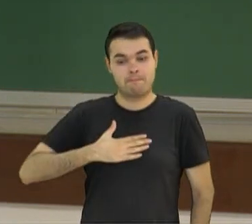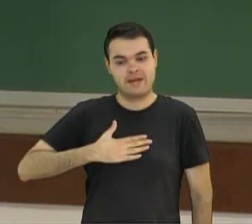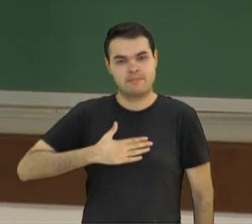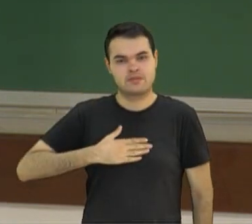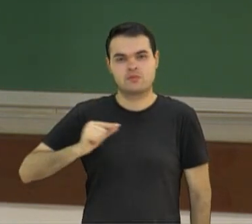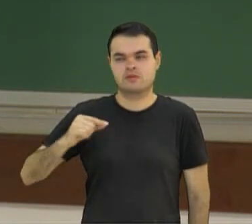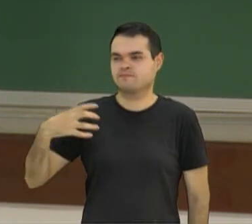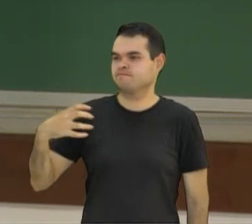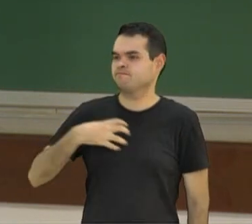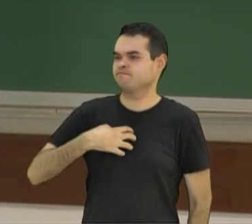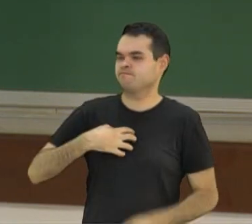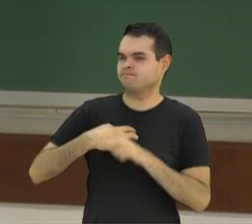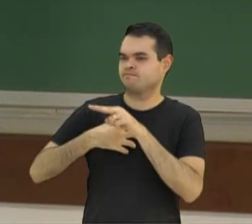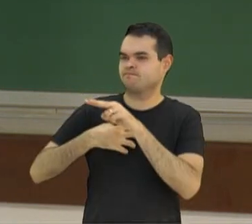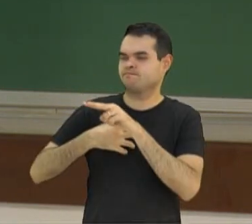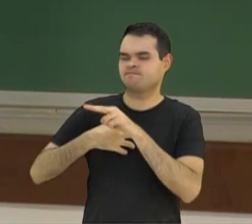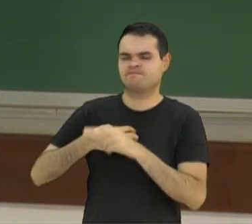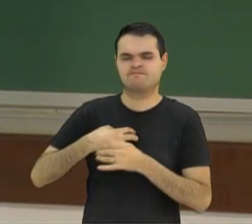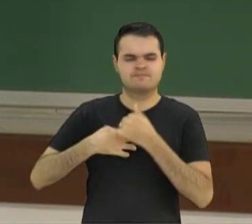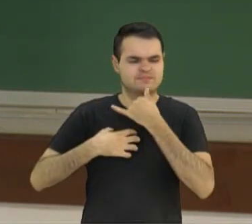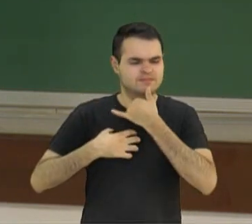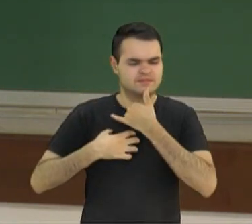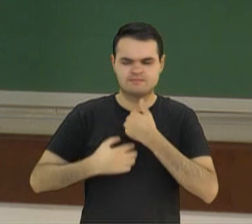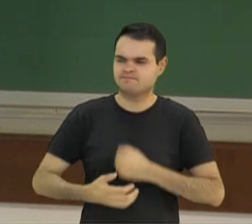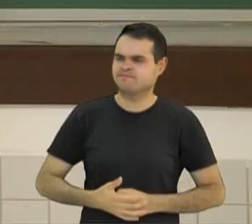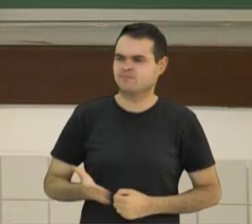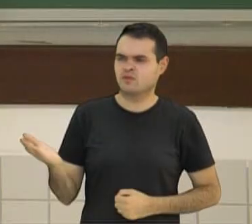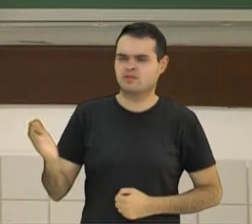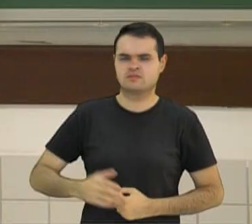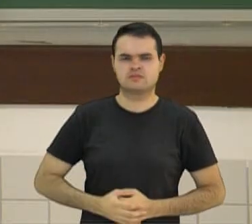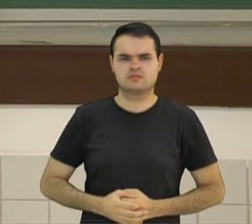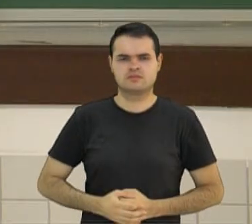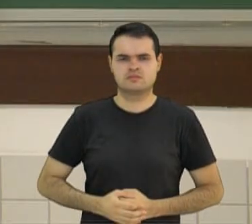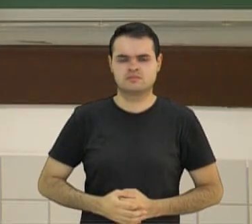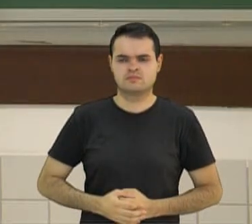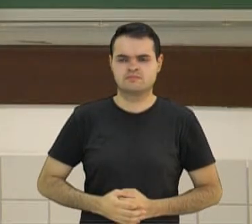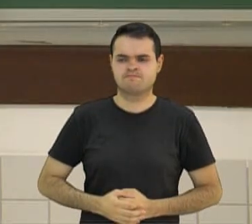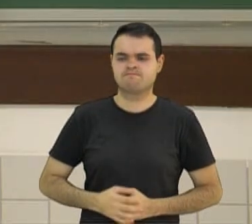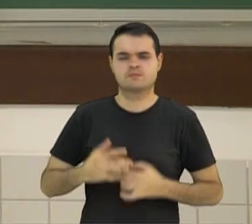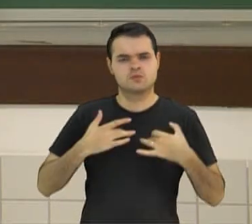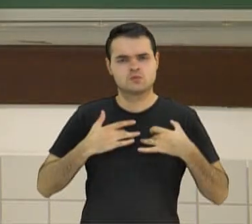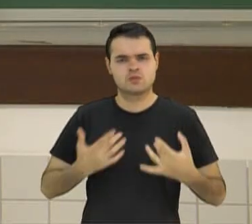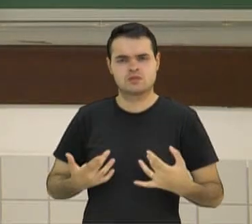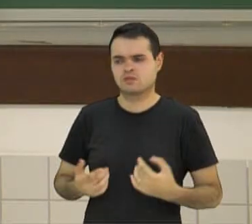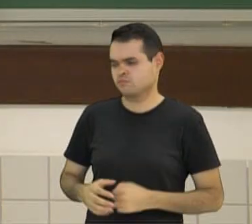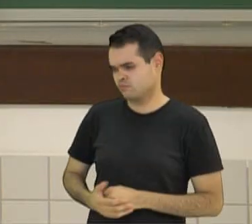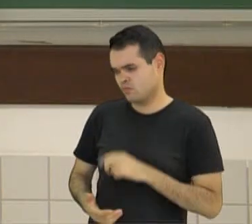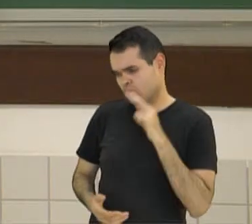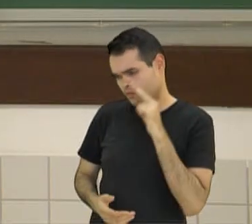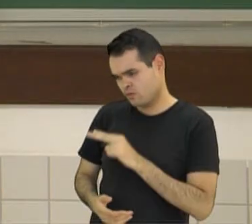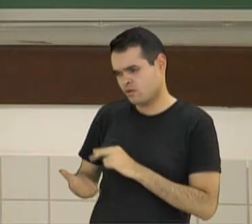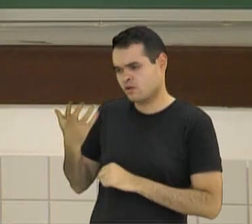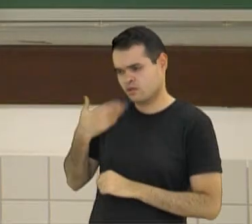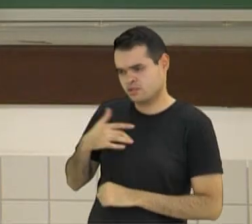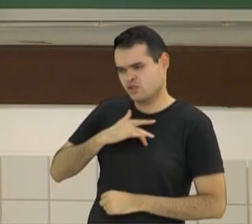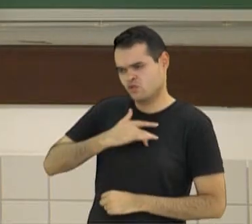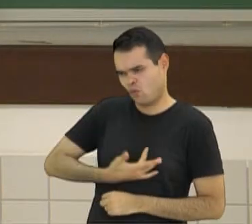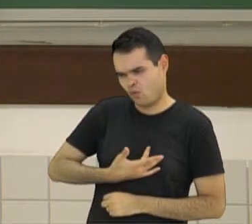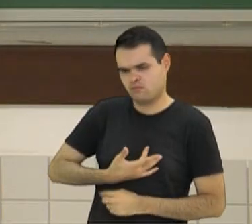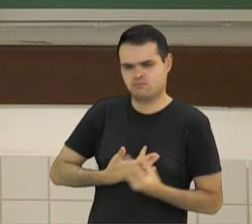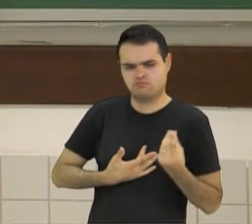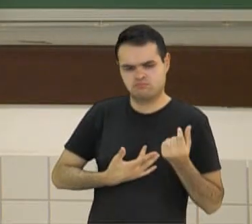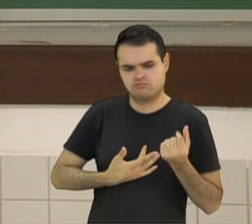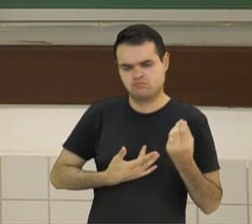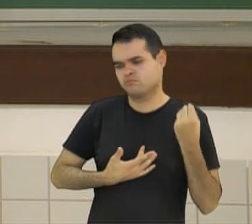traz um sentimento de tristeza, traz um sentimento de solidariedade, pois eu olho para essas crianças e